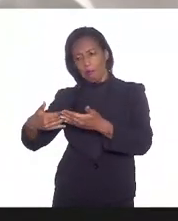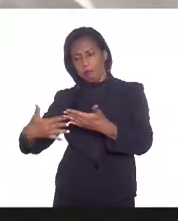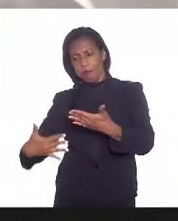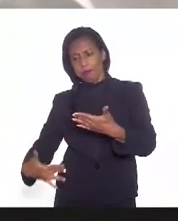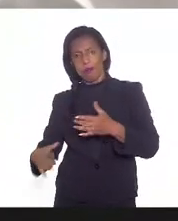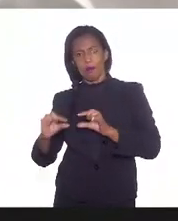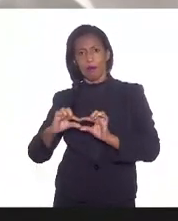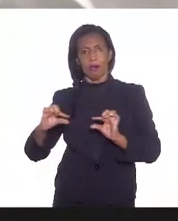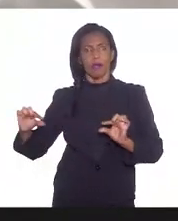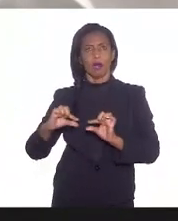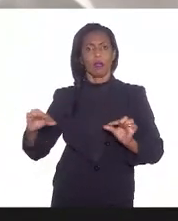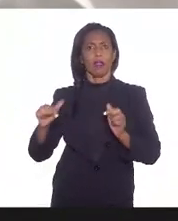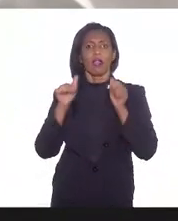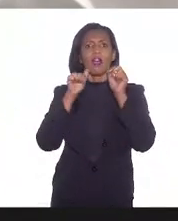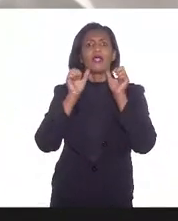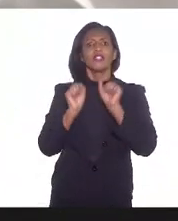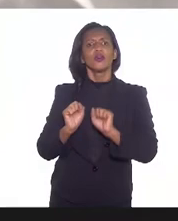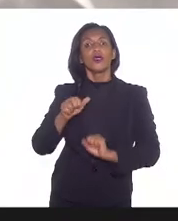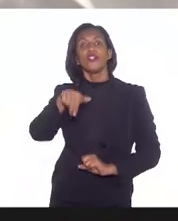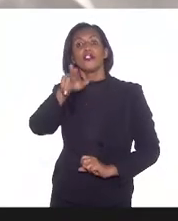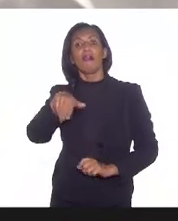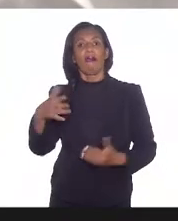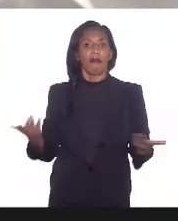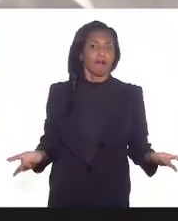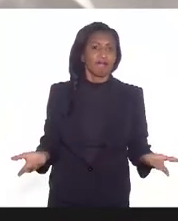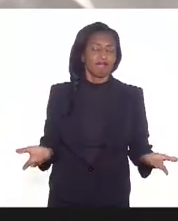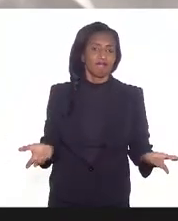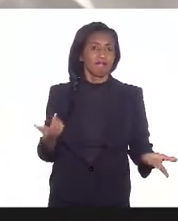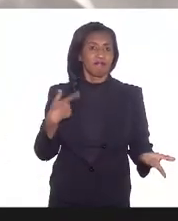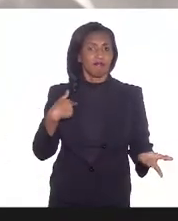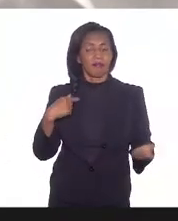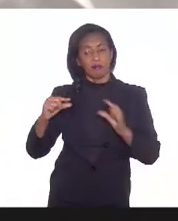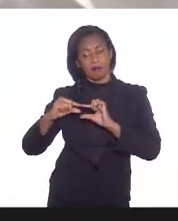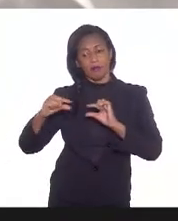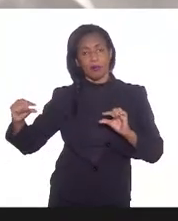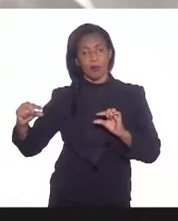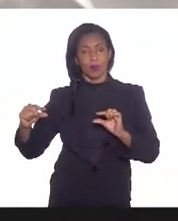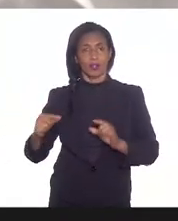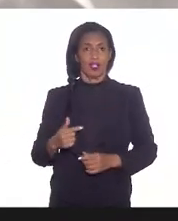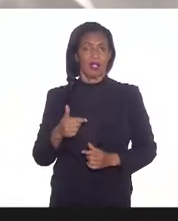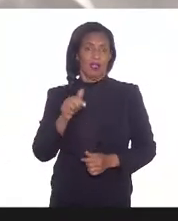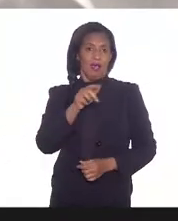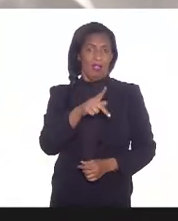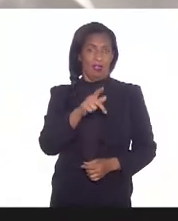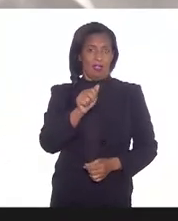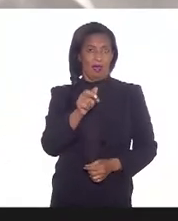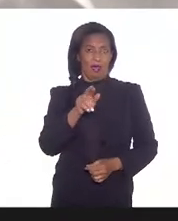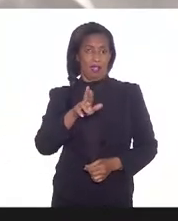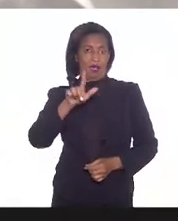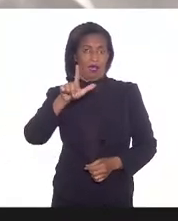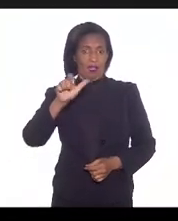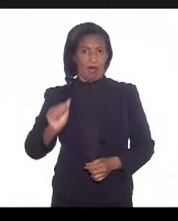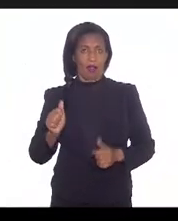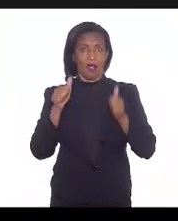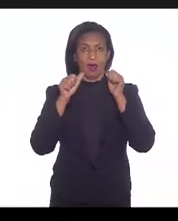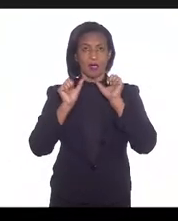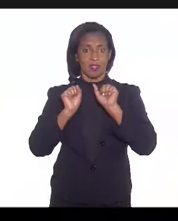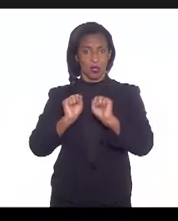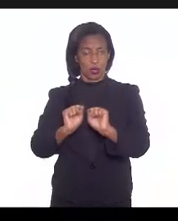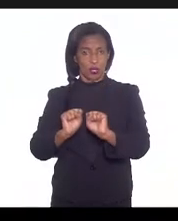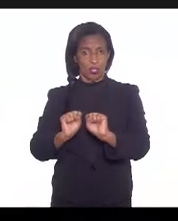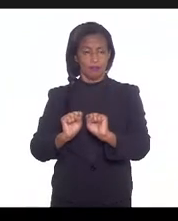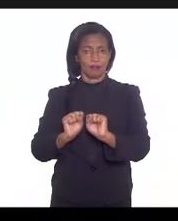assessoria pertence, para eu poder registrar aqui. Está conosco a Carla, que também é da assessoria do